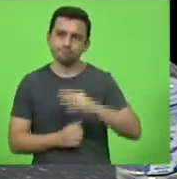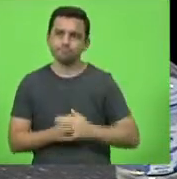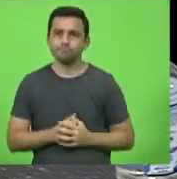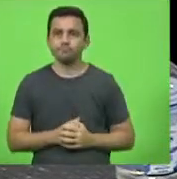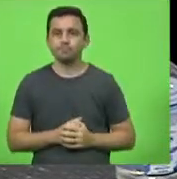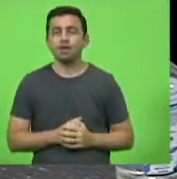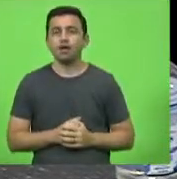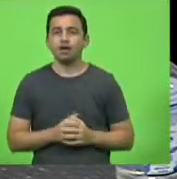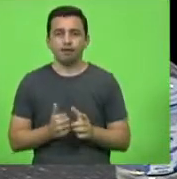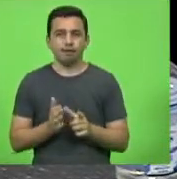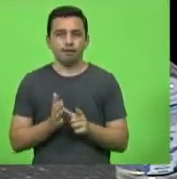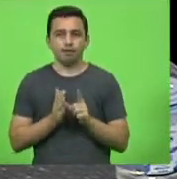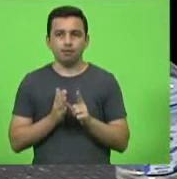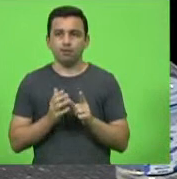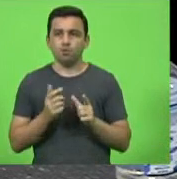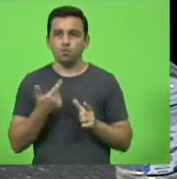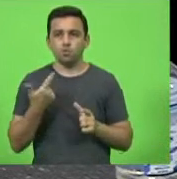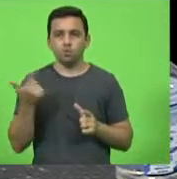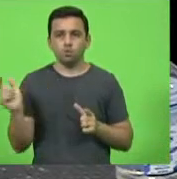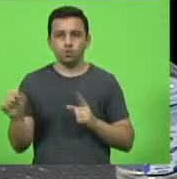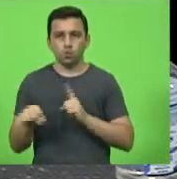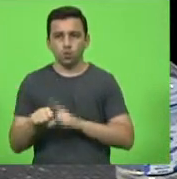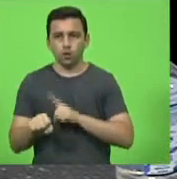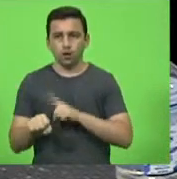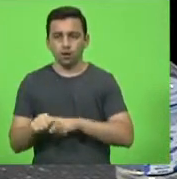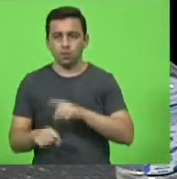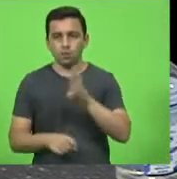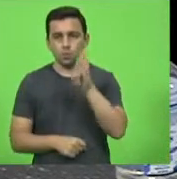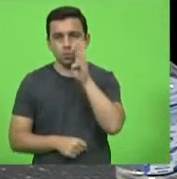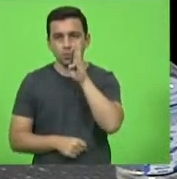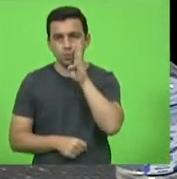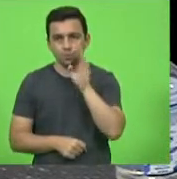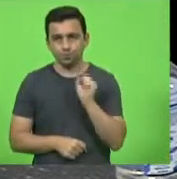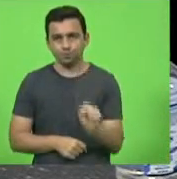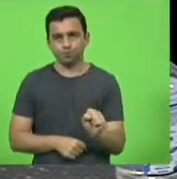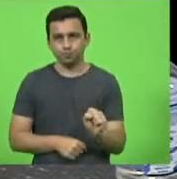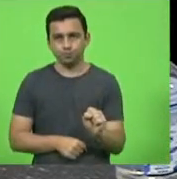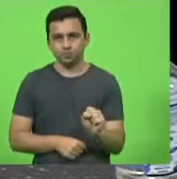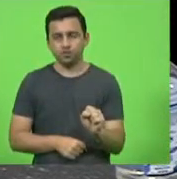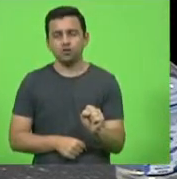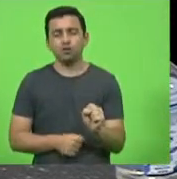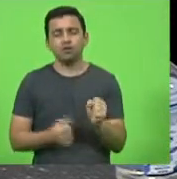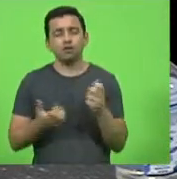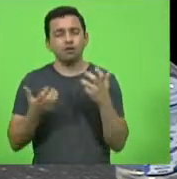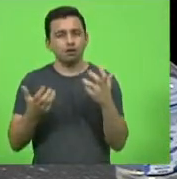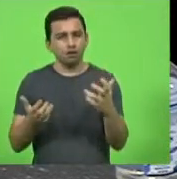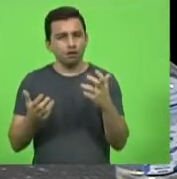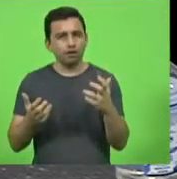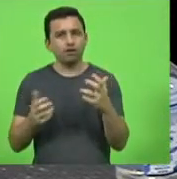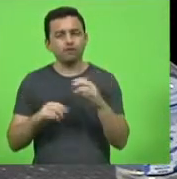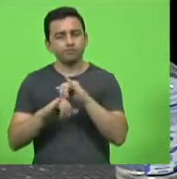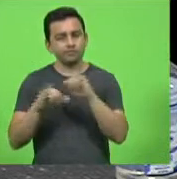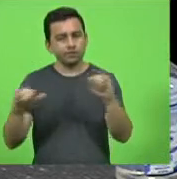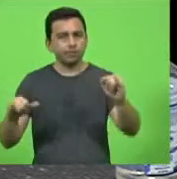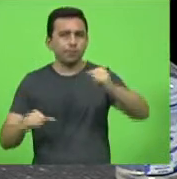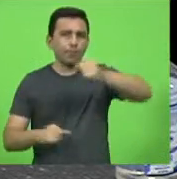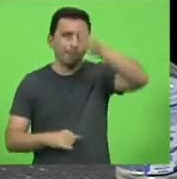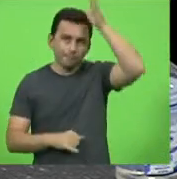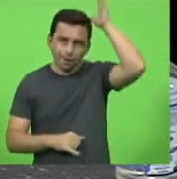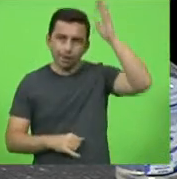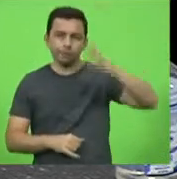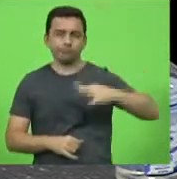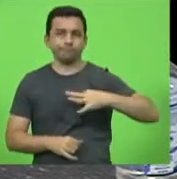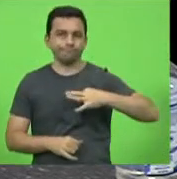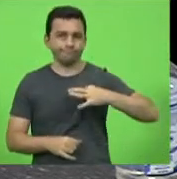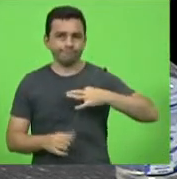restante do horário ao deputado Bruno gostaria de fazer menção aos bombeiros voluntários de caçador que